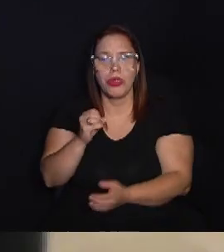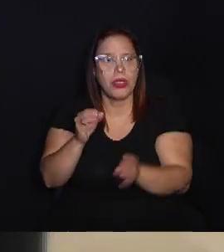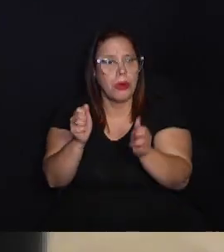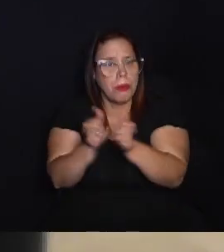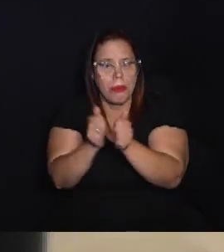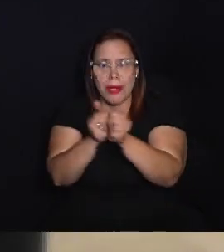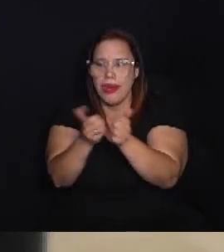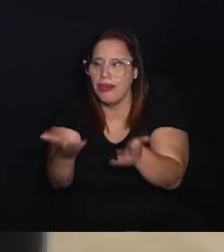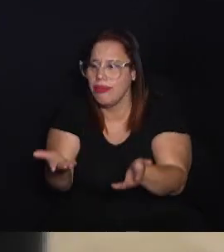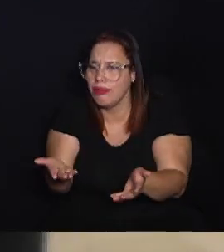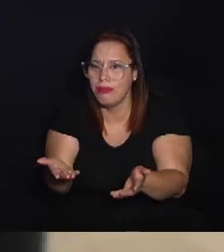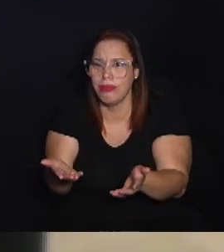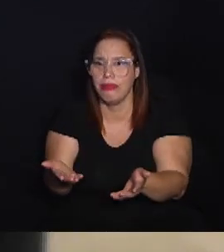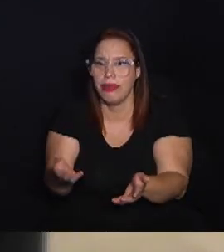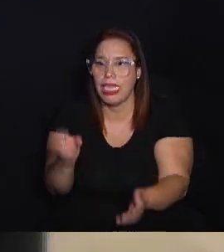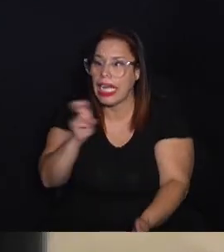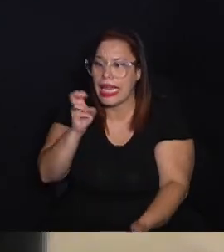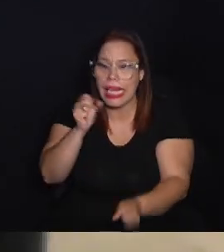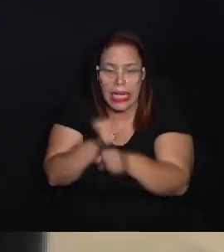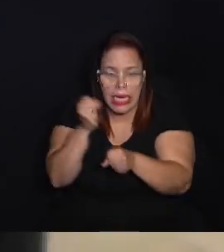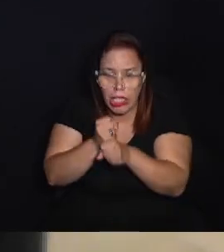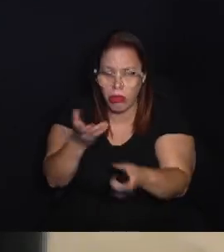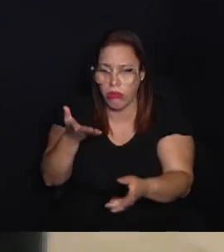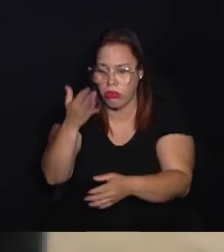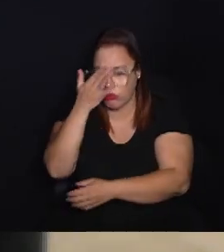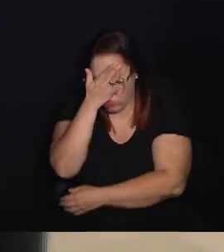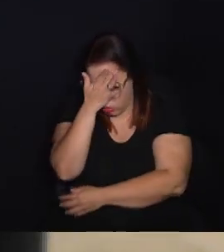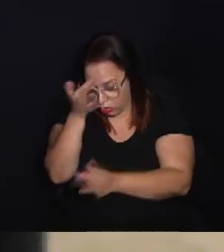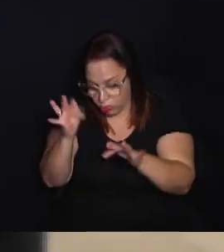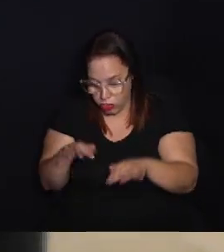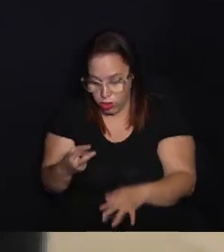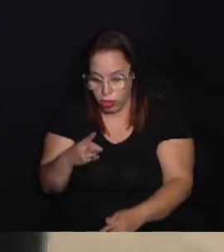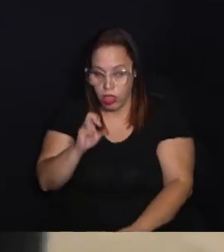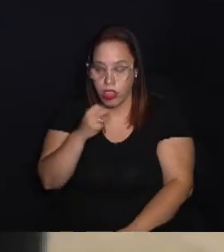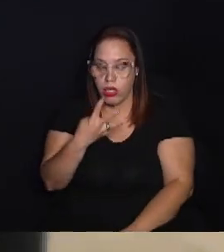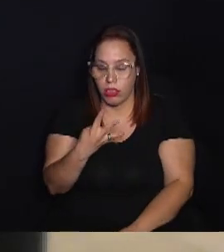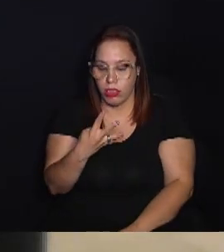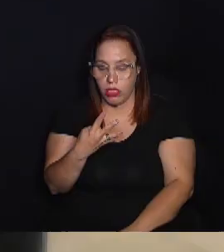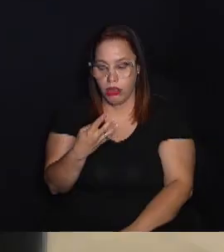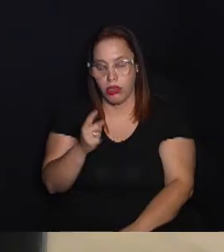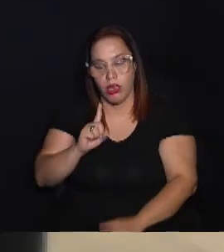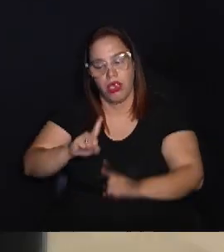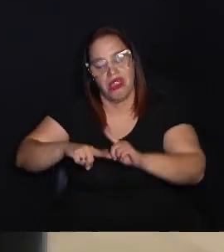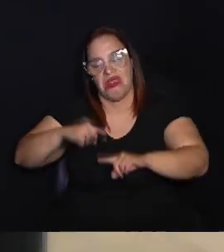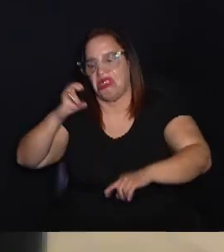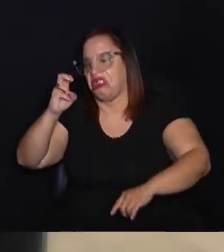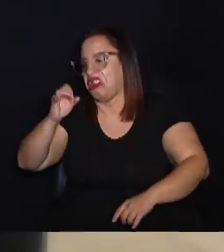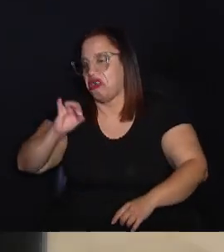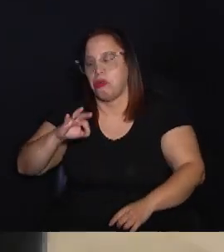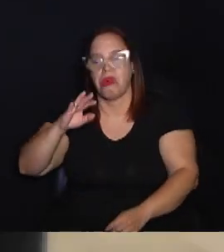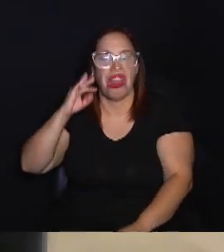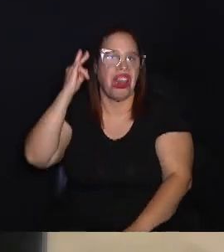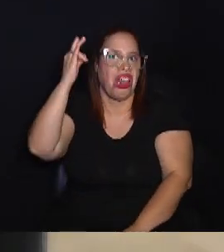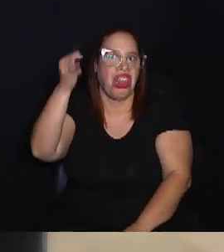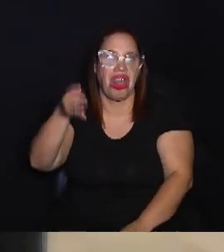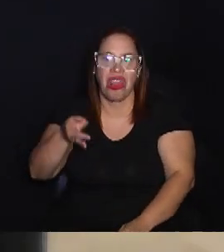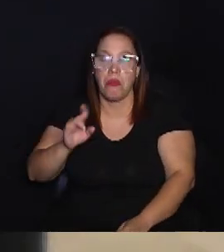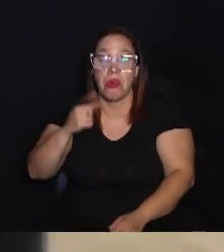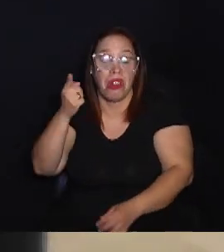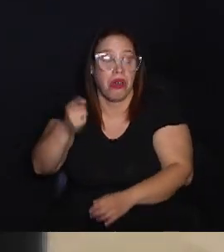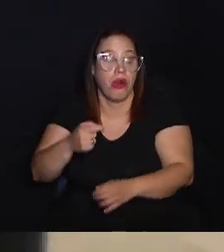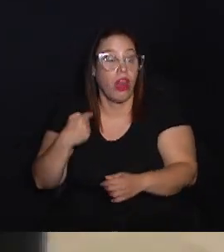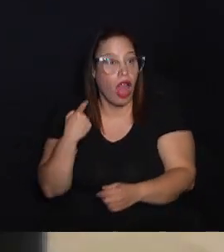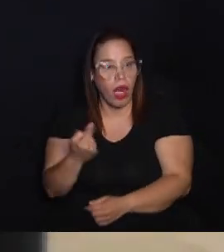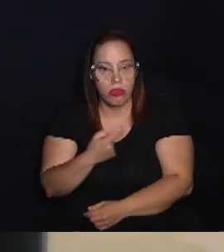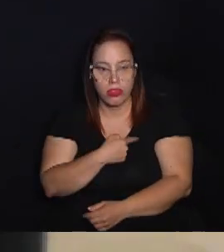está logo ali, falta aproximadamente 5 anos, a gente já está no final de 2024, então a gente não está falando de algo que é para daqui a 50 anos, que é para